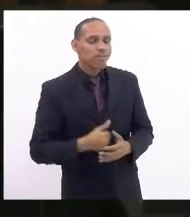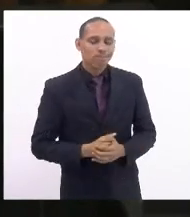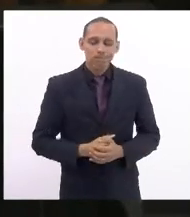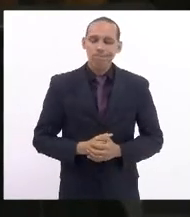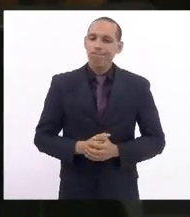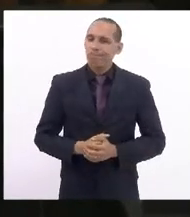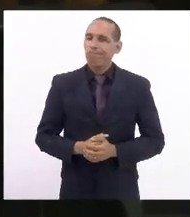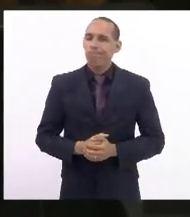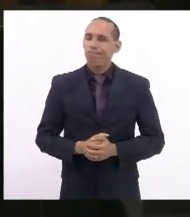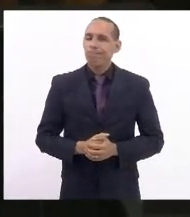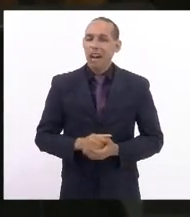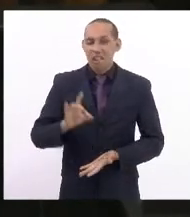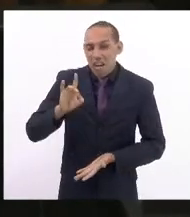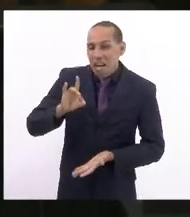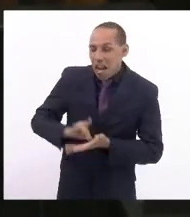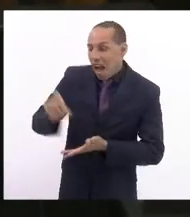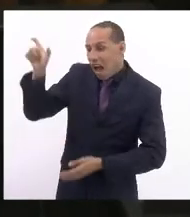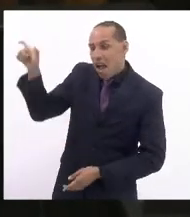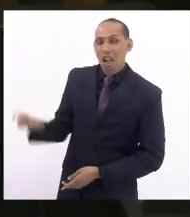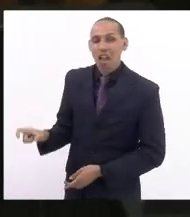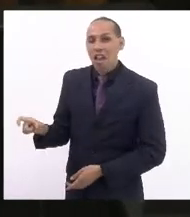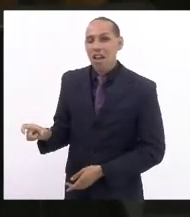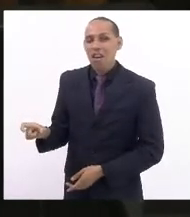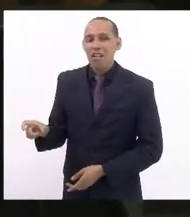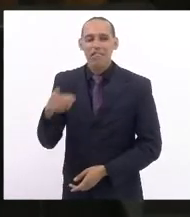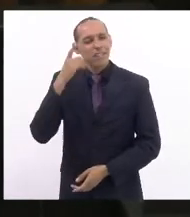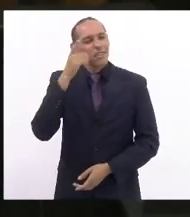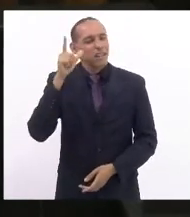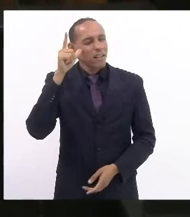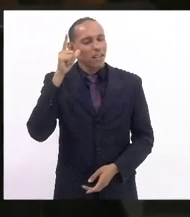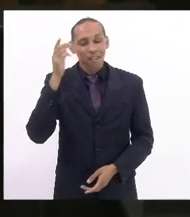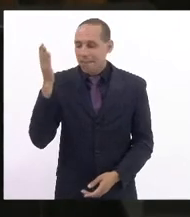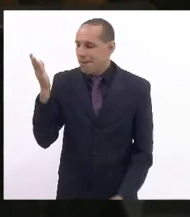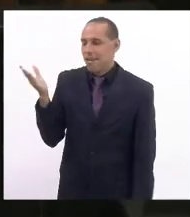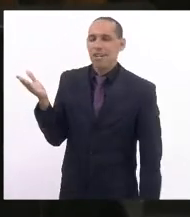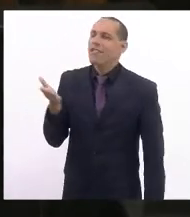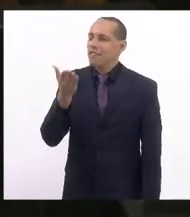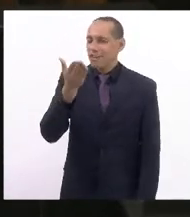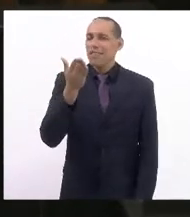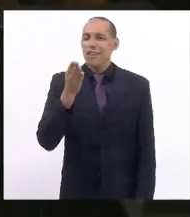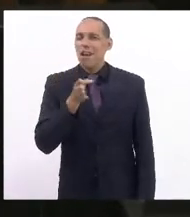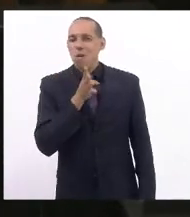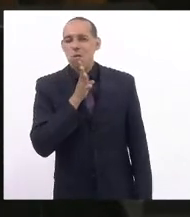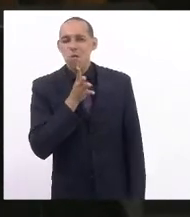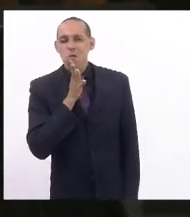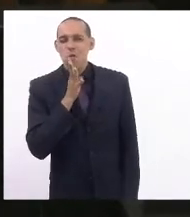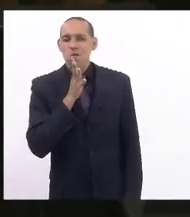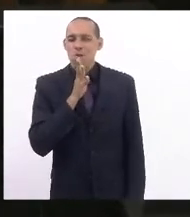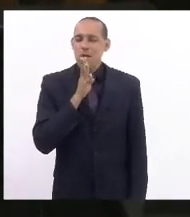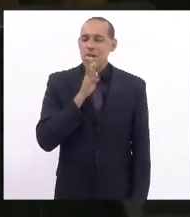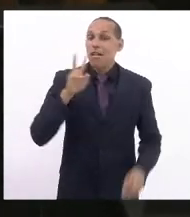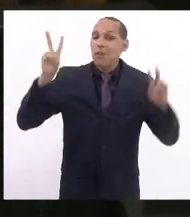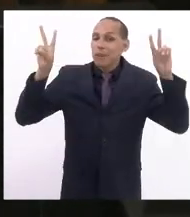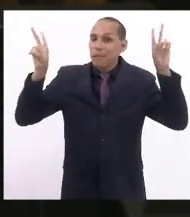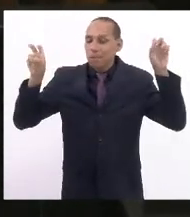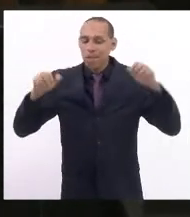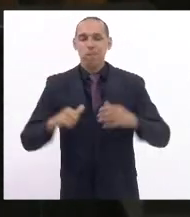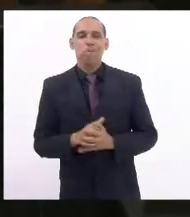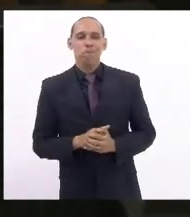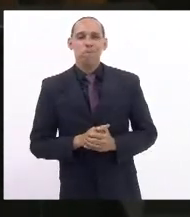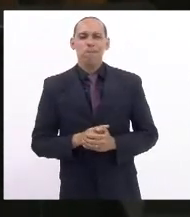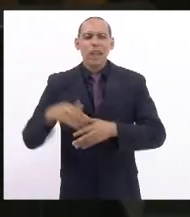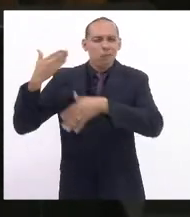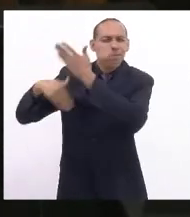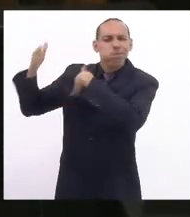Quando, na verdade, deputada Lucinha, a senhora deve conhecer esse ditado, que vem